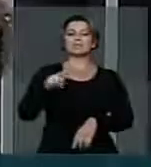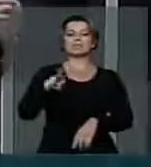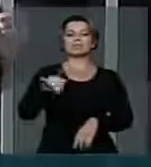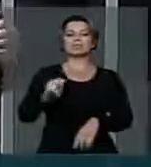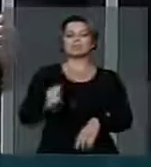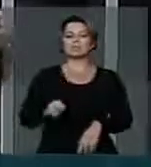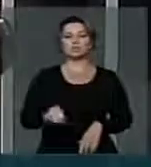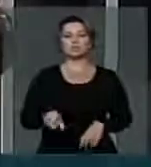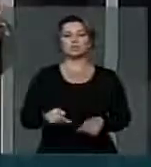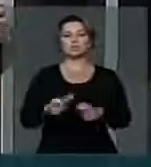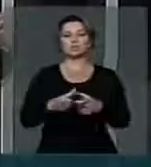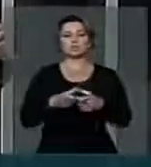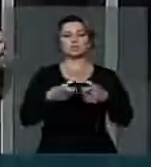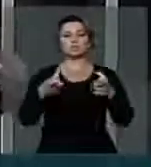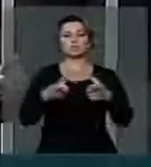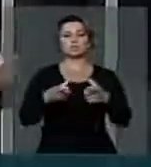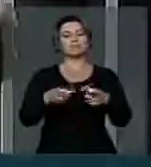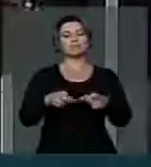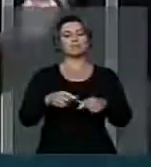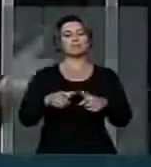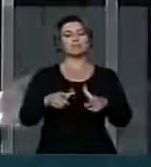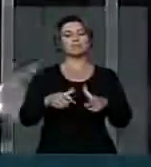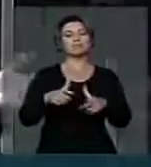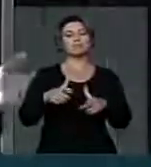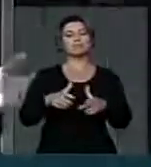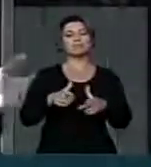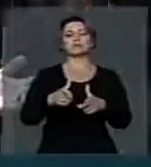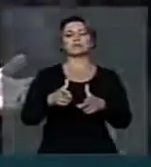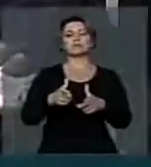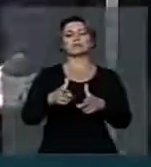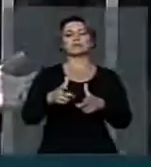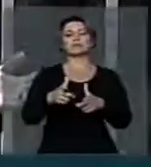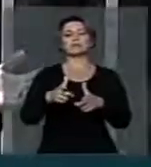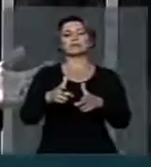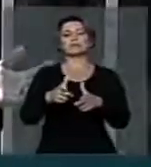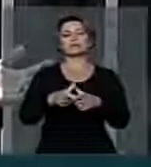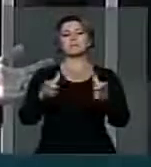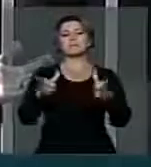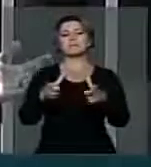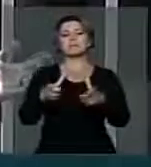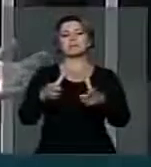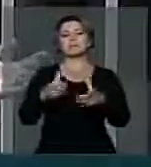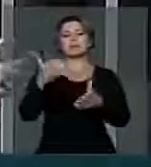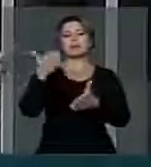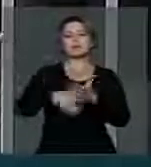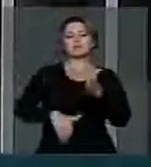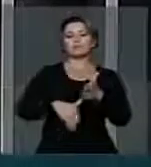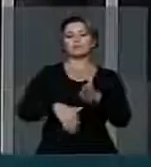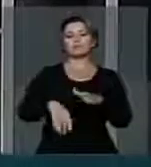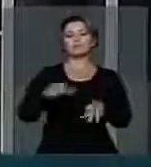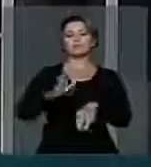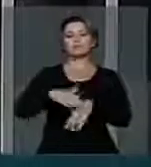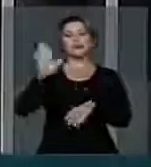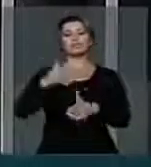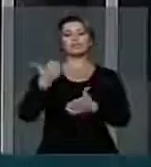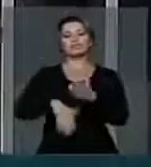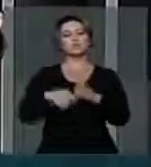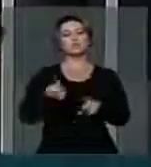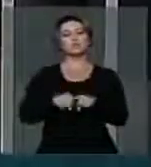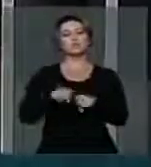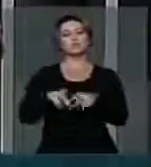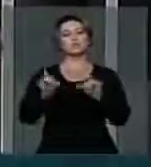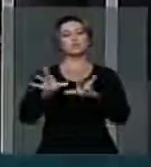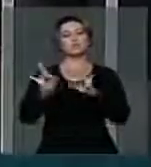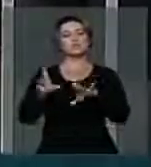a ampliação das isenções para remessas ao exterior. Isso é uma concessão que